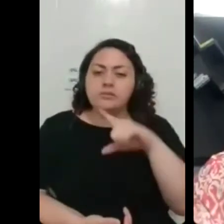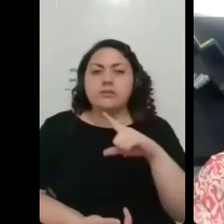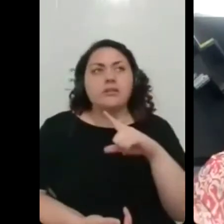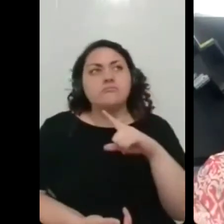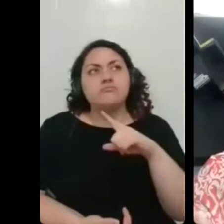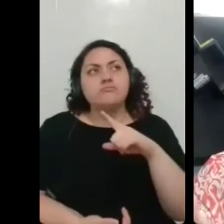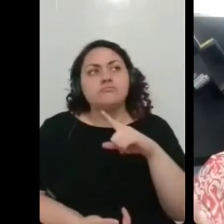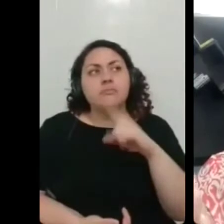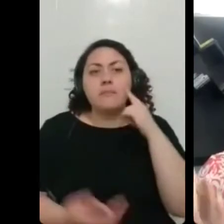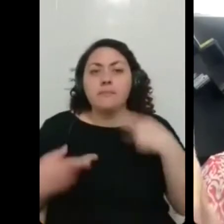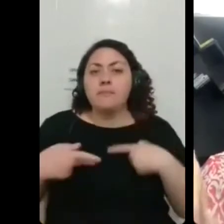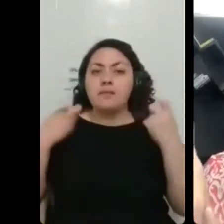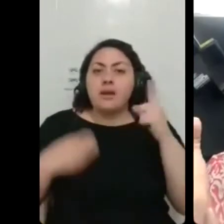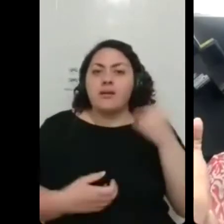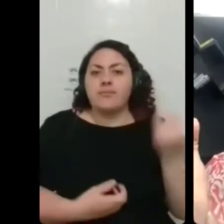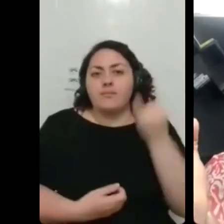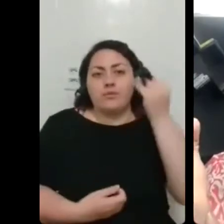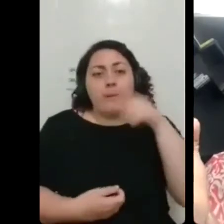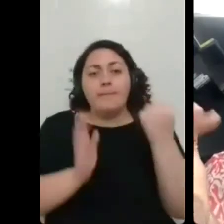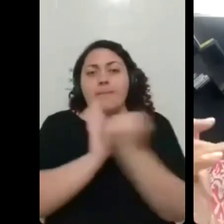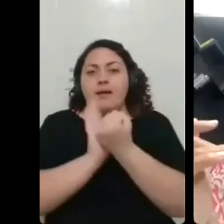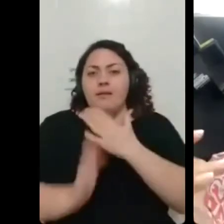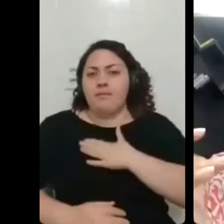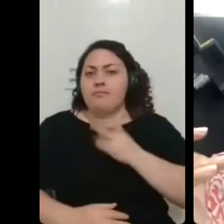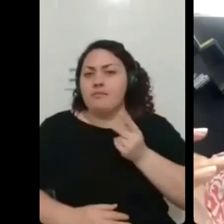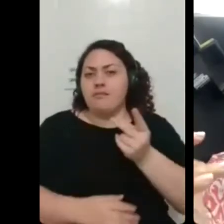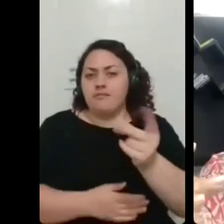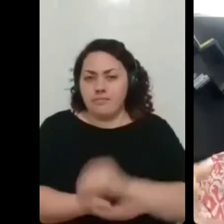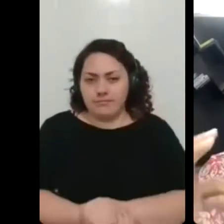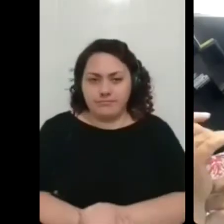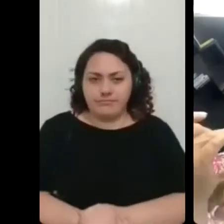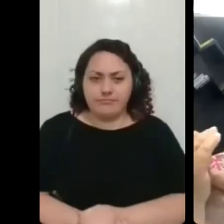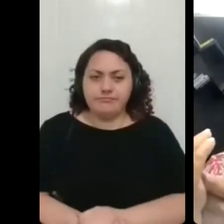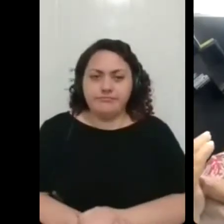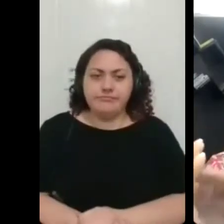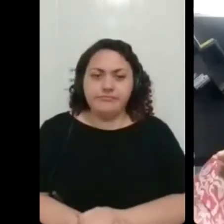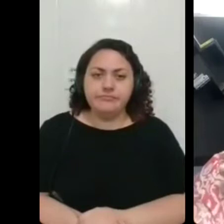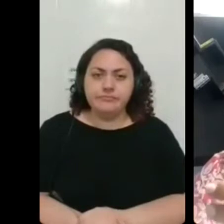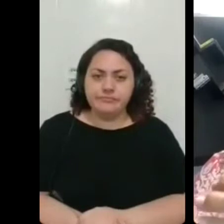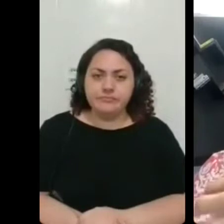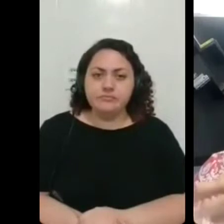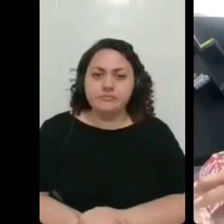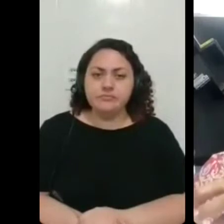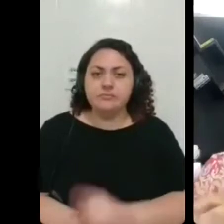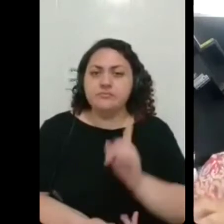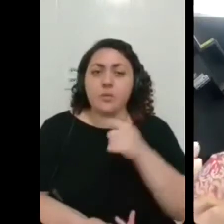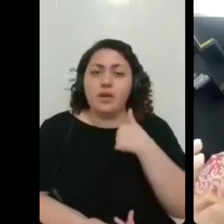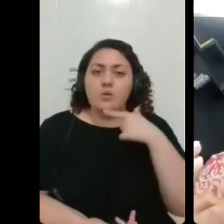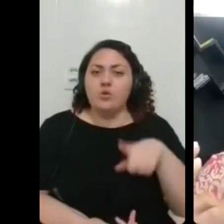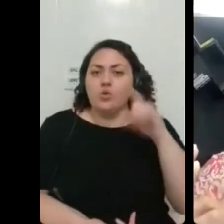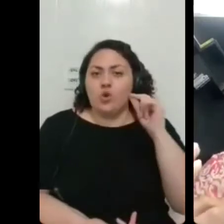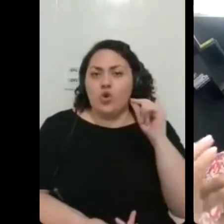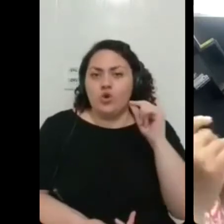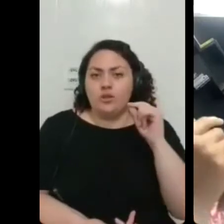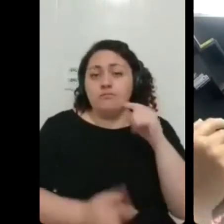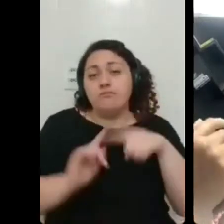tatuagem que vai comigo vai comigo sempre não foi da minha escolha mas foi a tatuagem que fez parte do